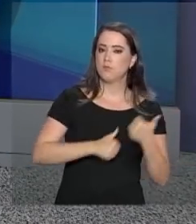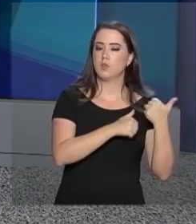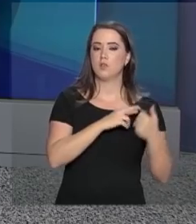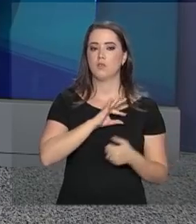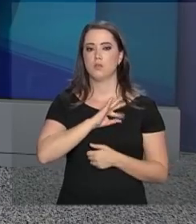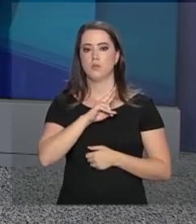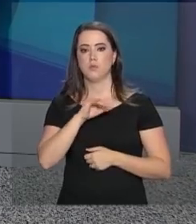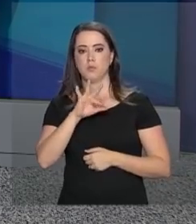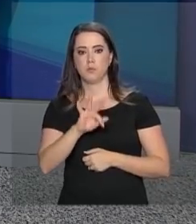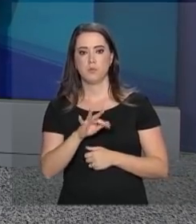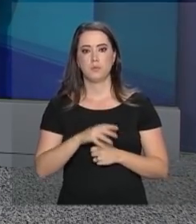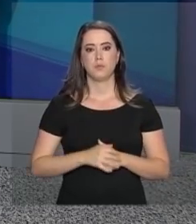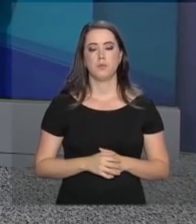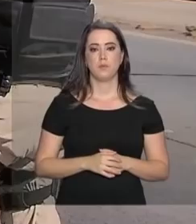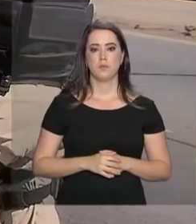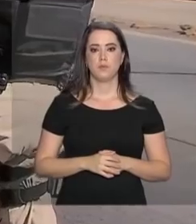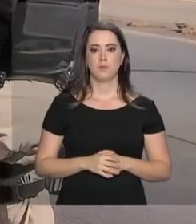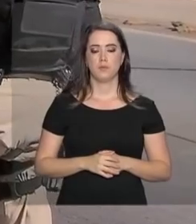Rodoviária Federal.